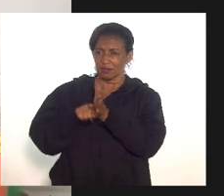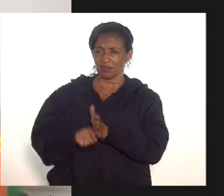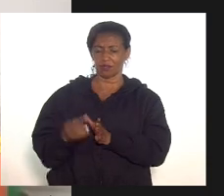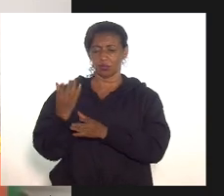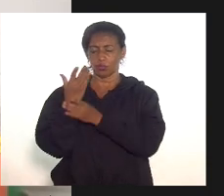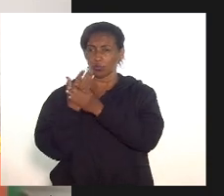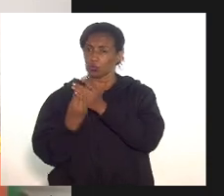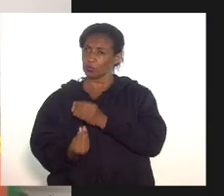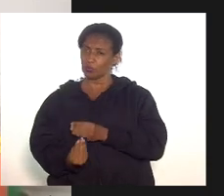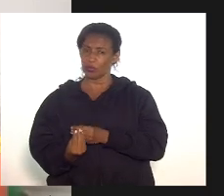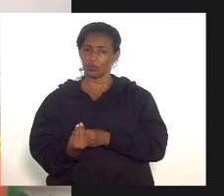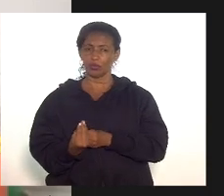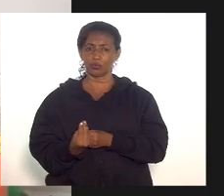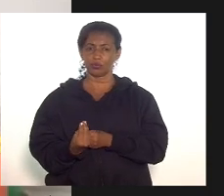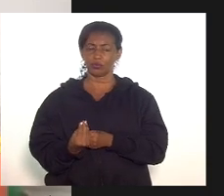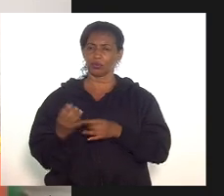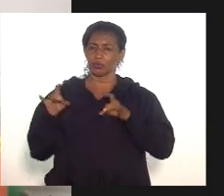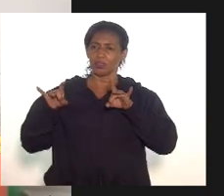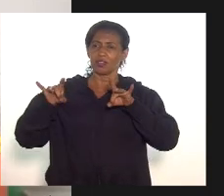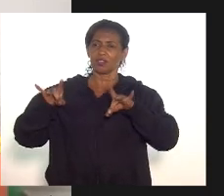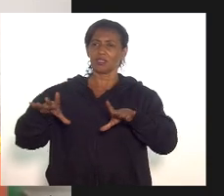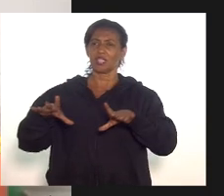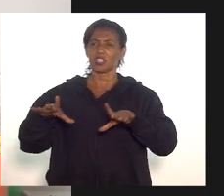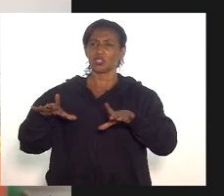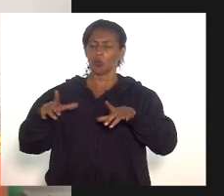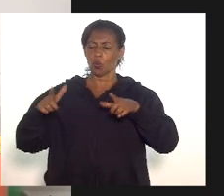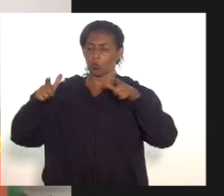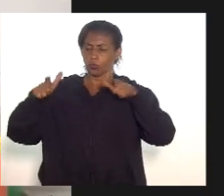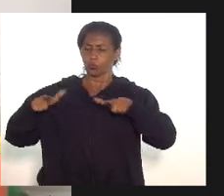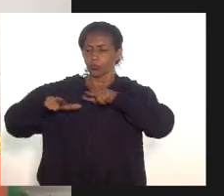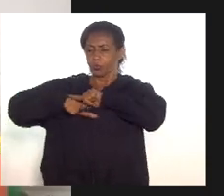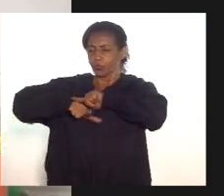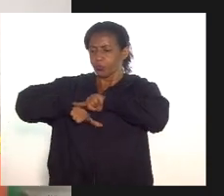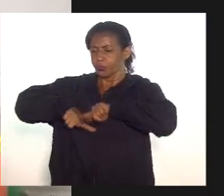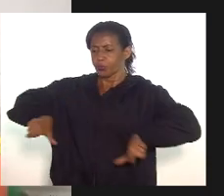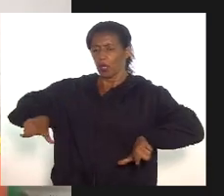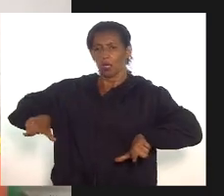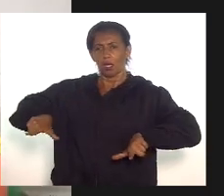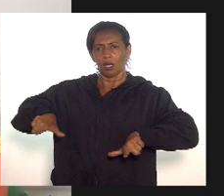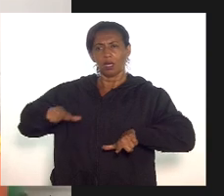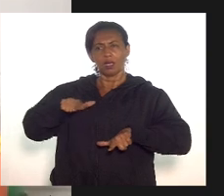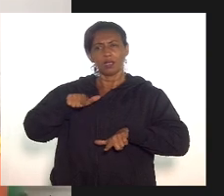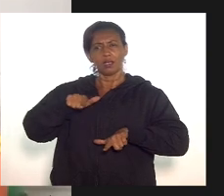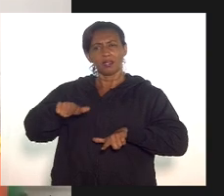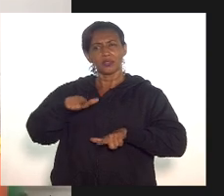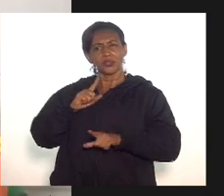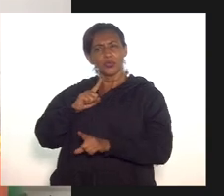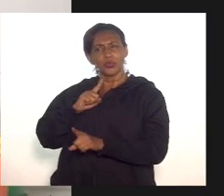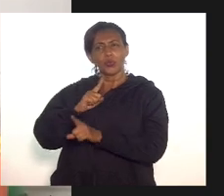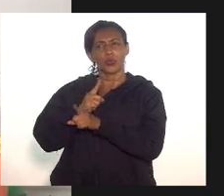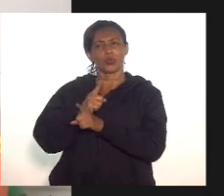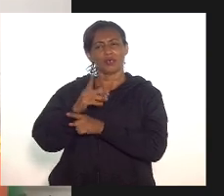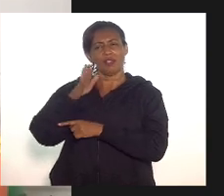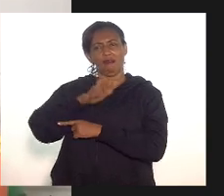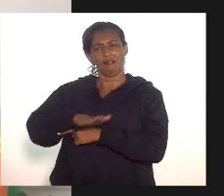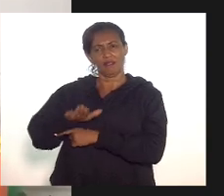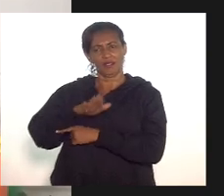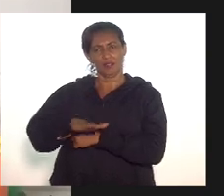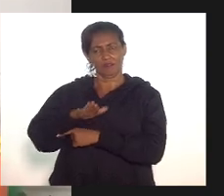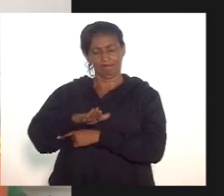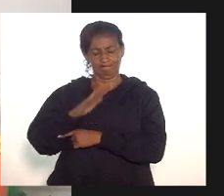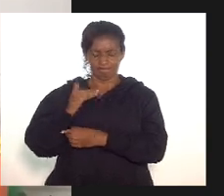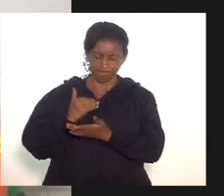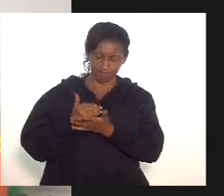desaparecimento deixou aí um vácuo de possibilidade de encontrar essas crianças. Então, é